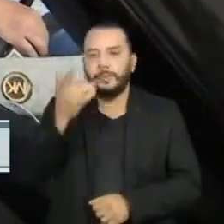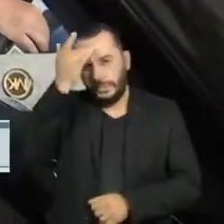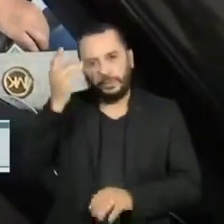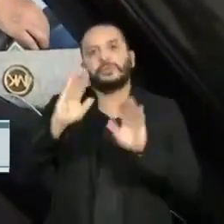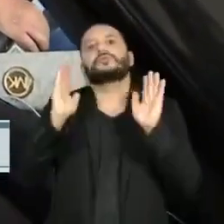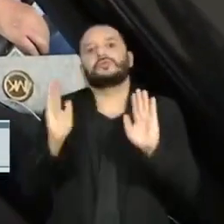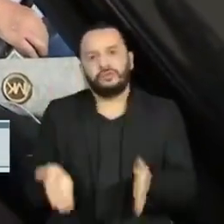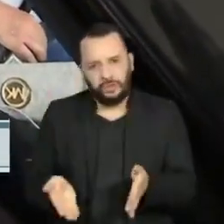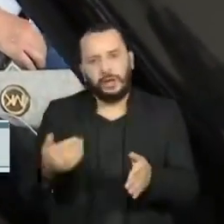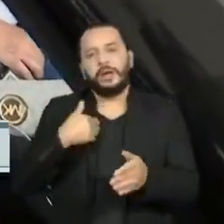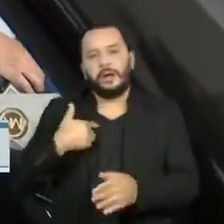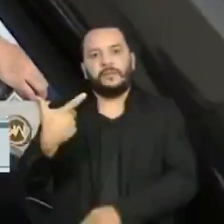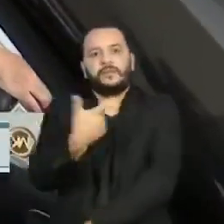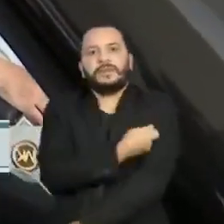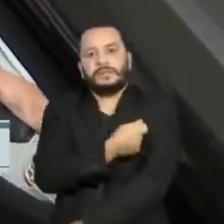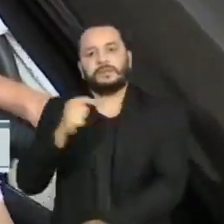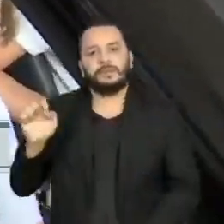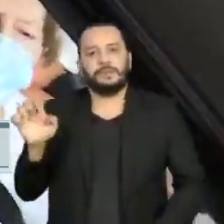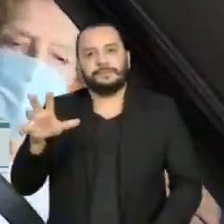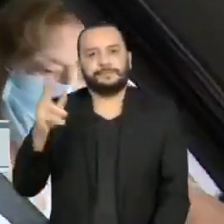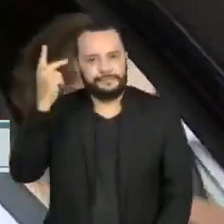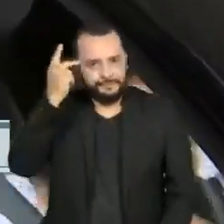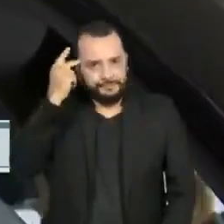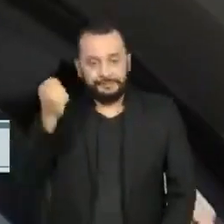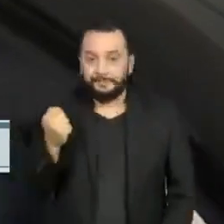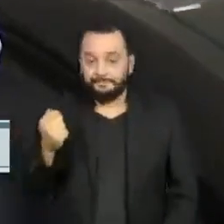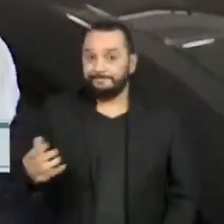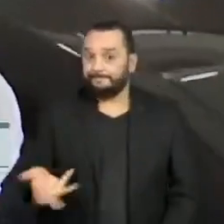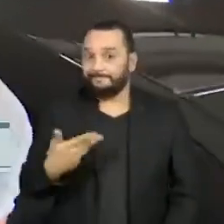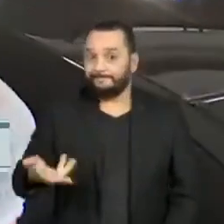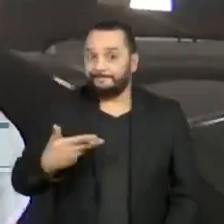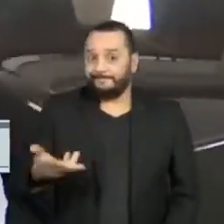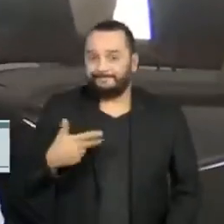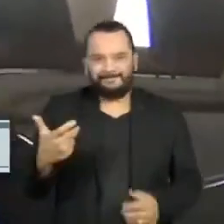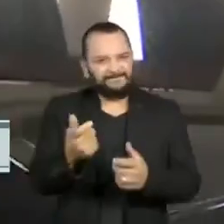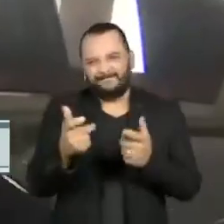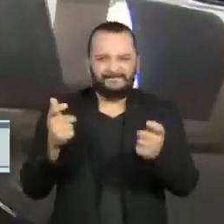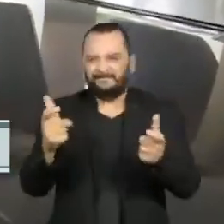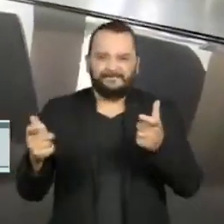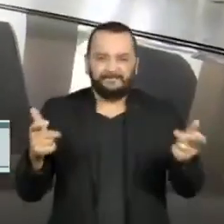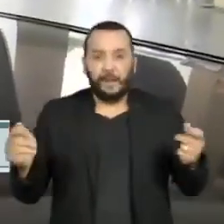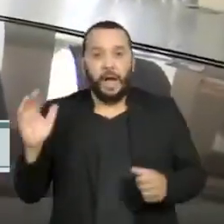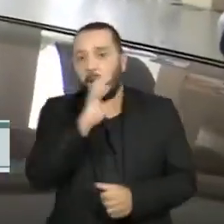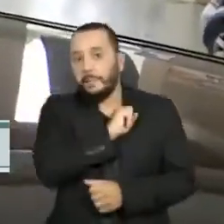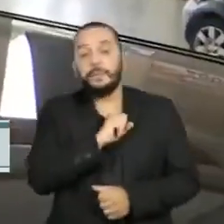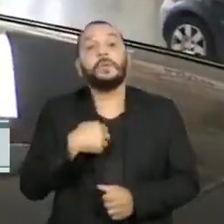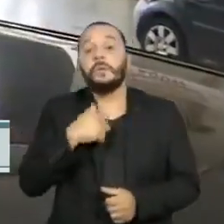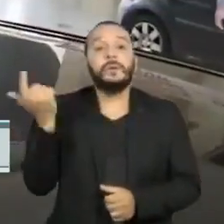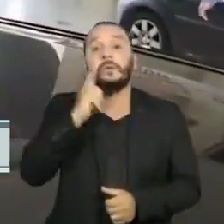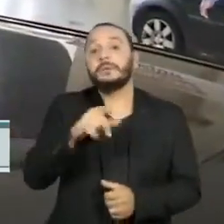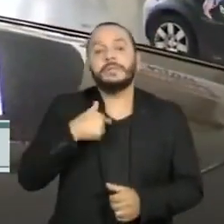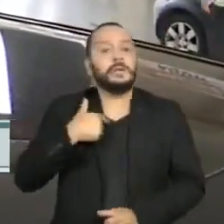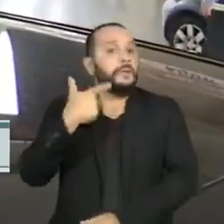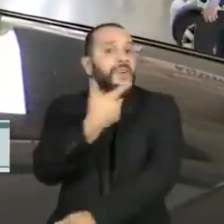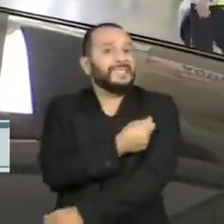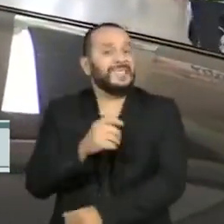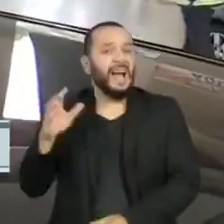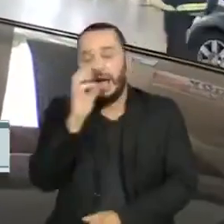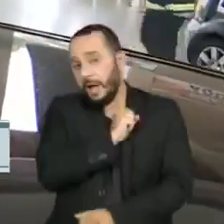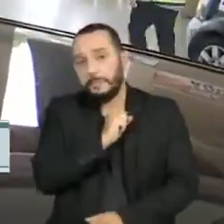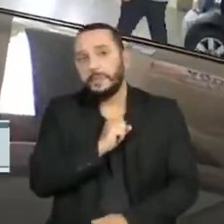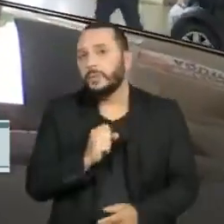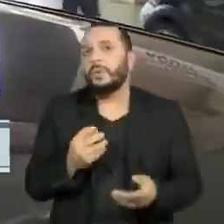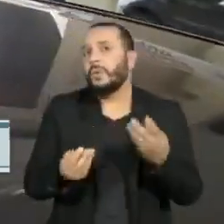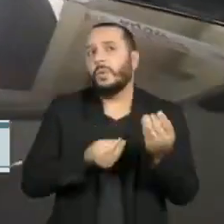vacinadas no estado de São Paulo. Para agilizar esse atendimento e conseguir receber essa dose da vacina com mais